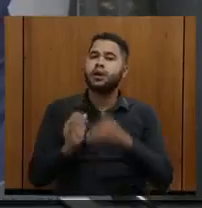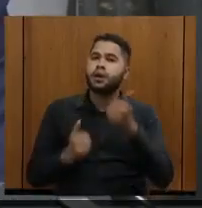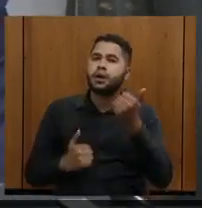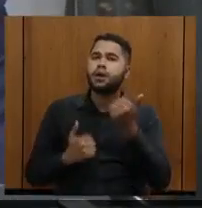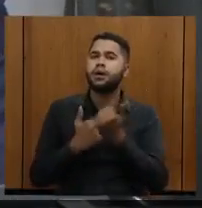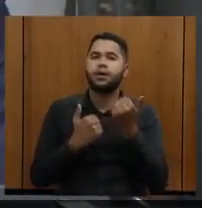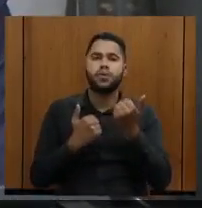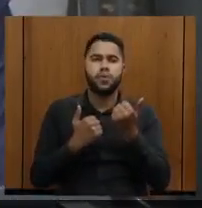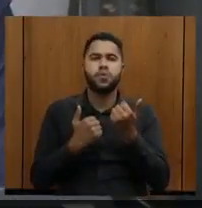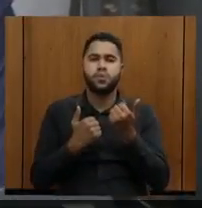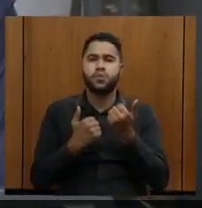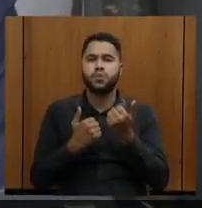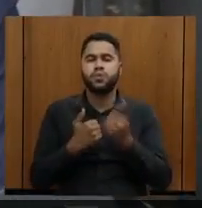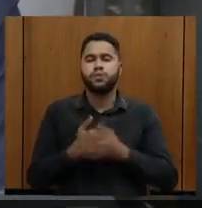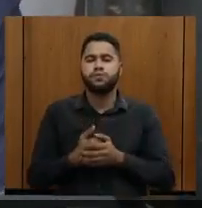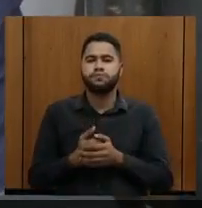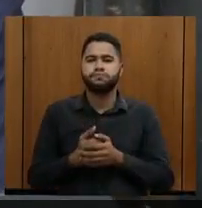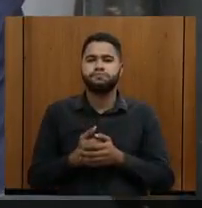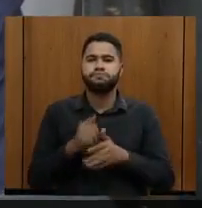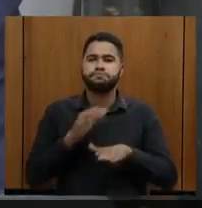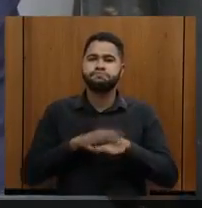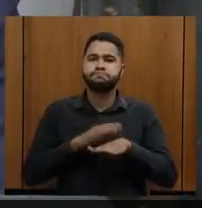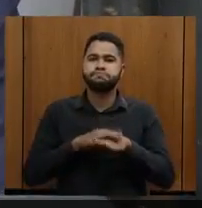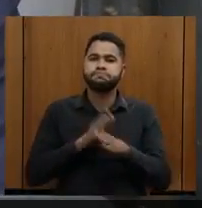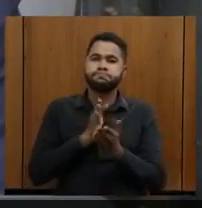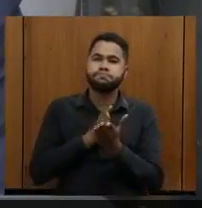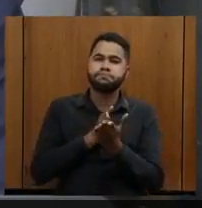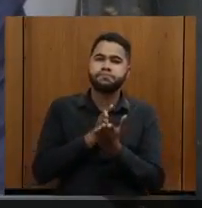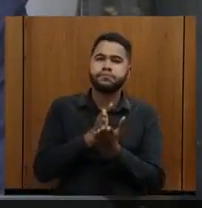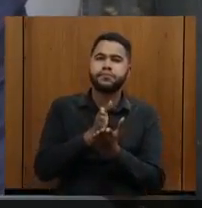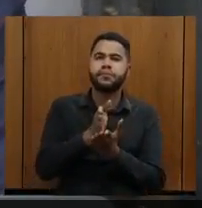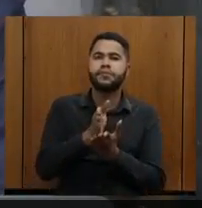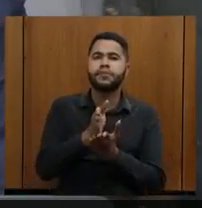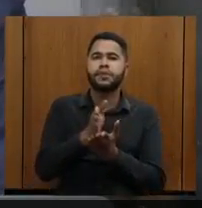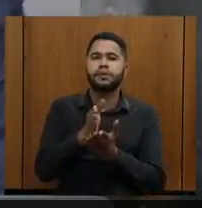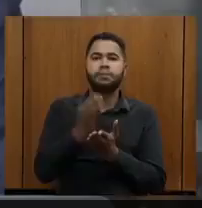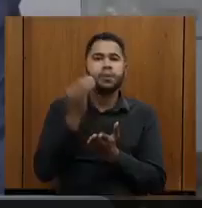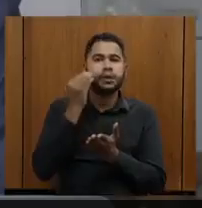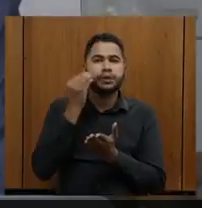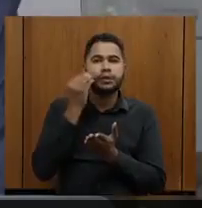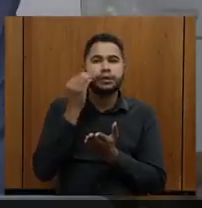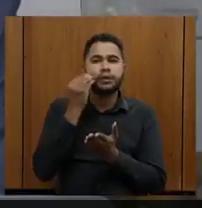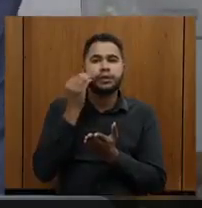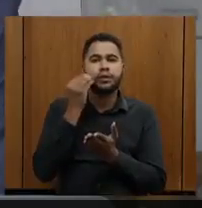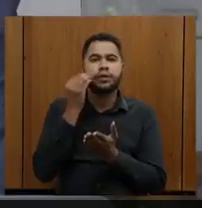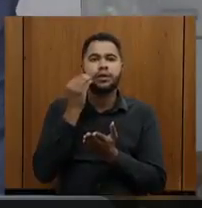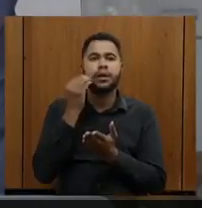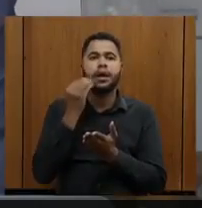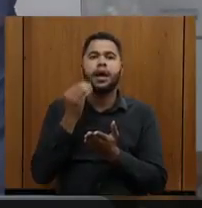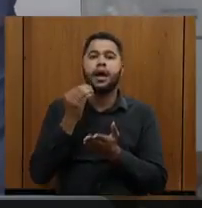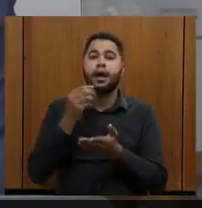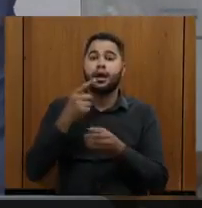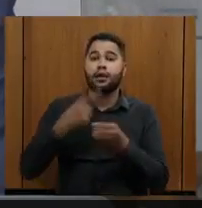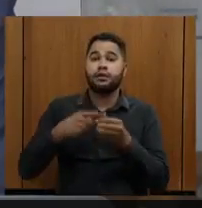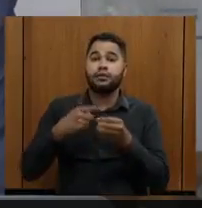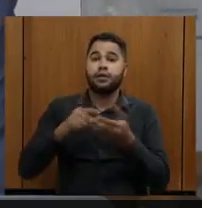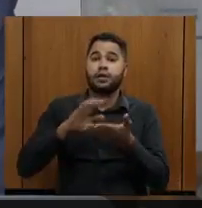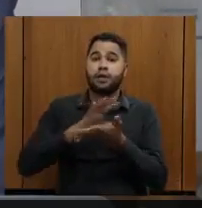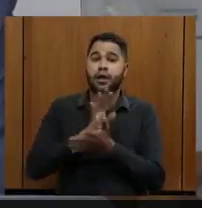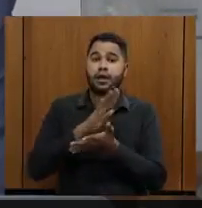colocar uma linha aérea para atender a cidade de Araxá e região.